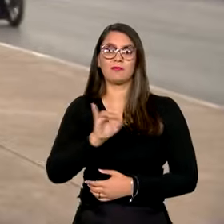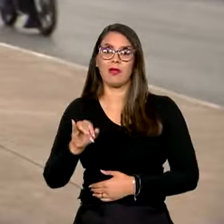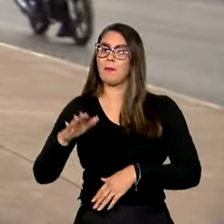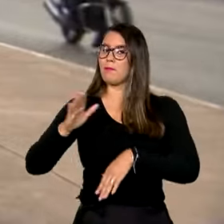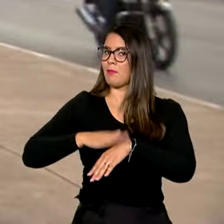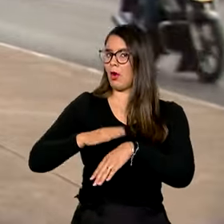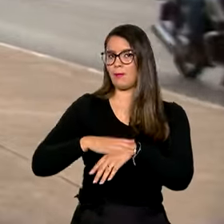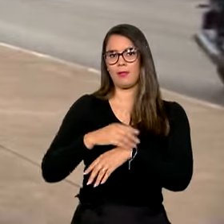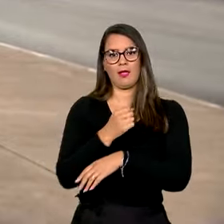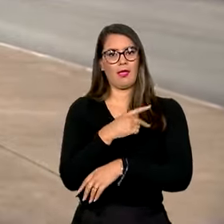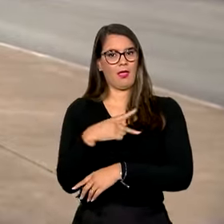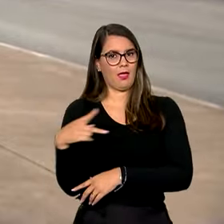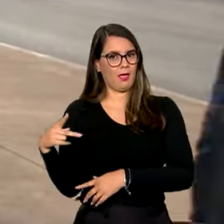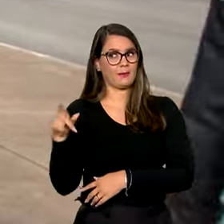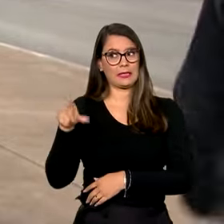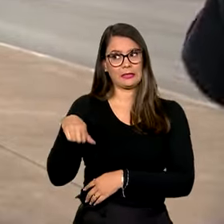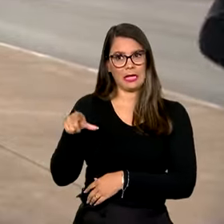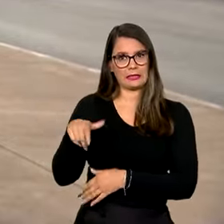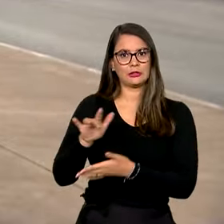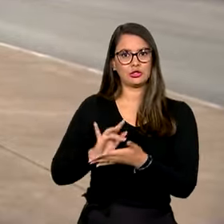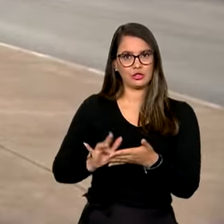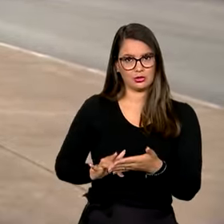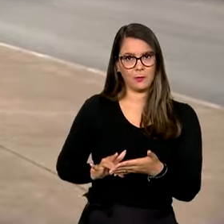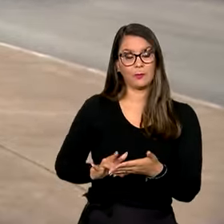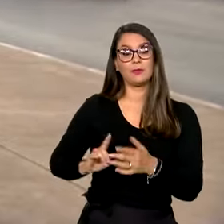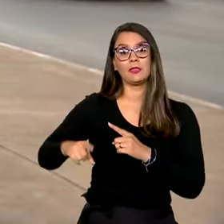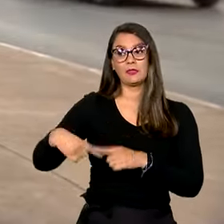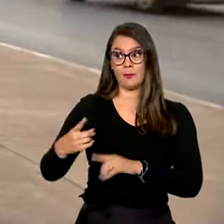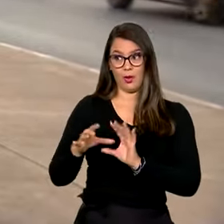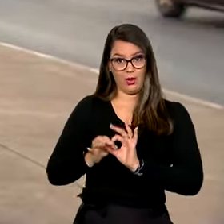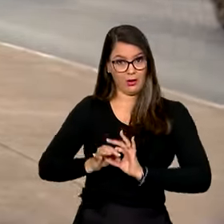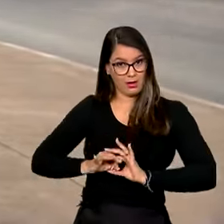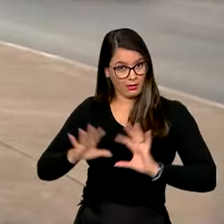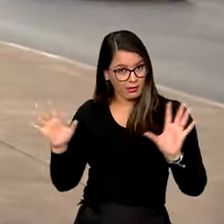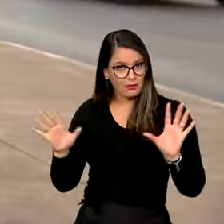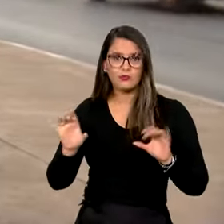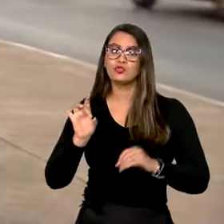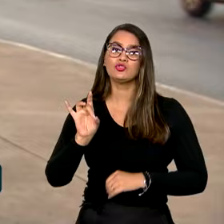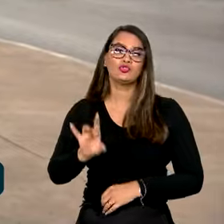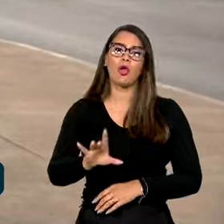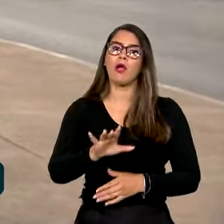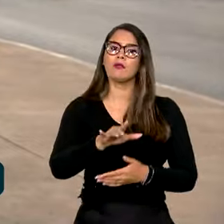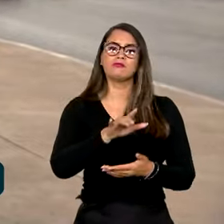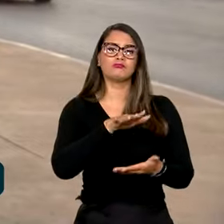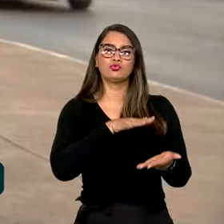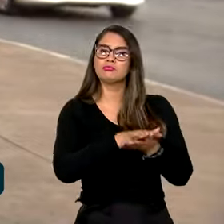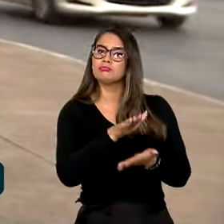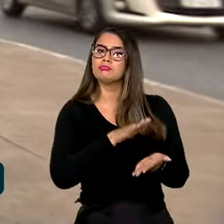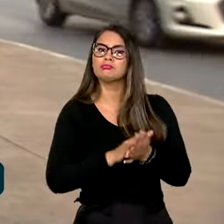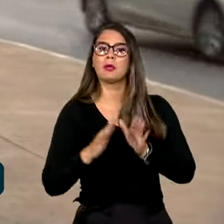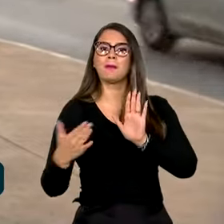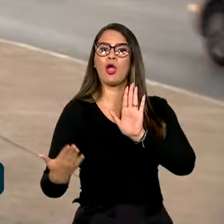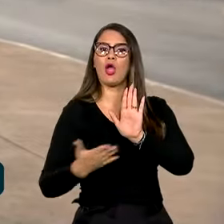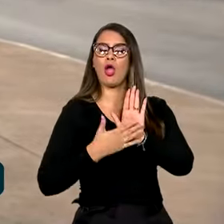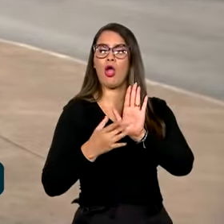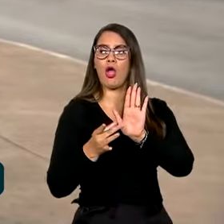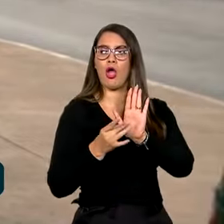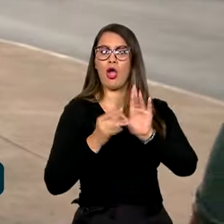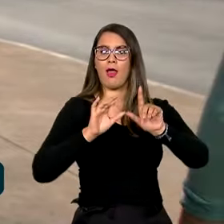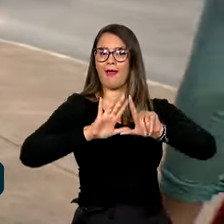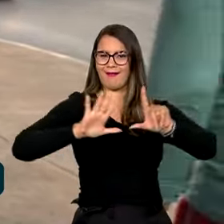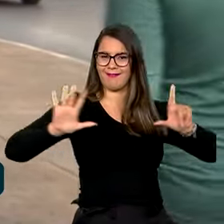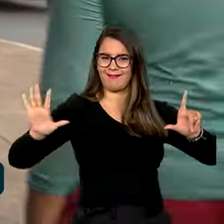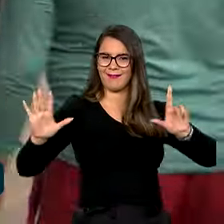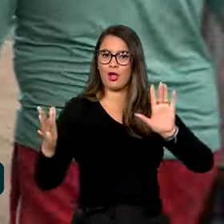próprio aplicativo da carteira digital. Após a liberação, basta imprimir o documento e fixá-lo no painel do veículo.